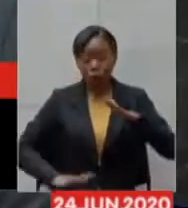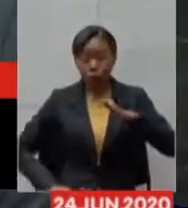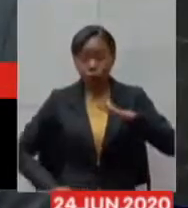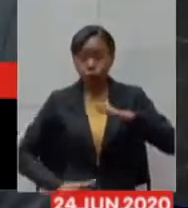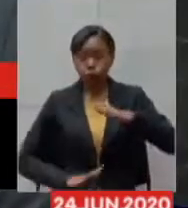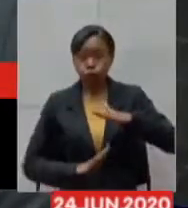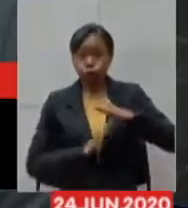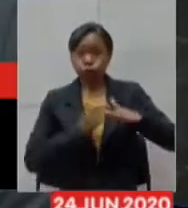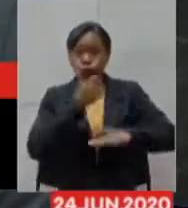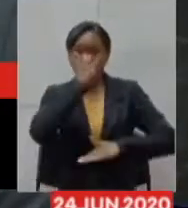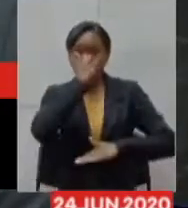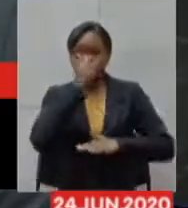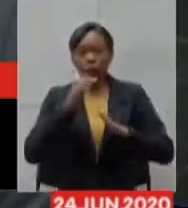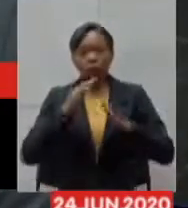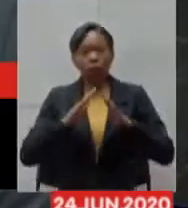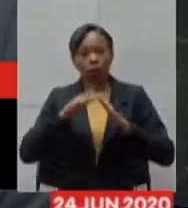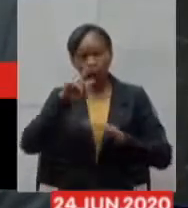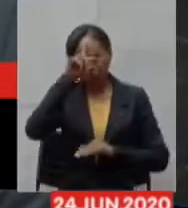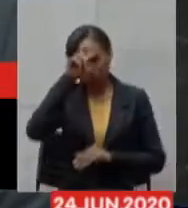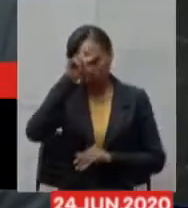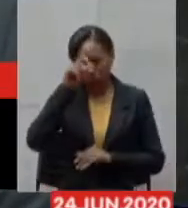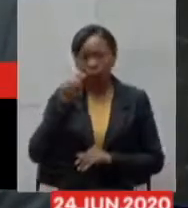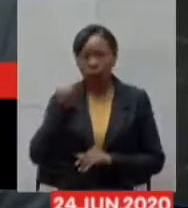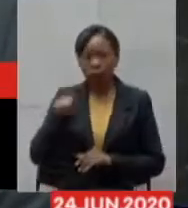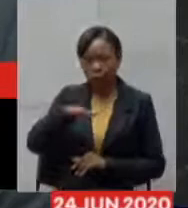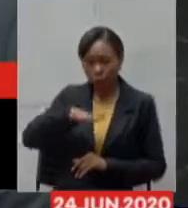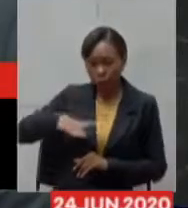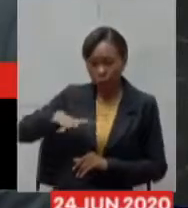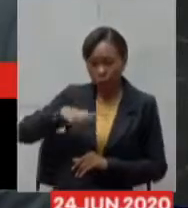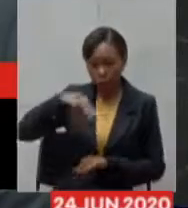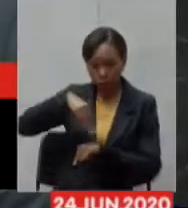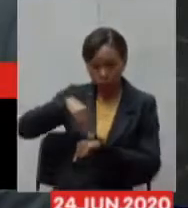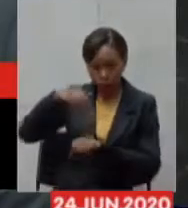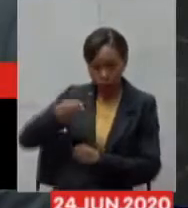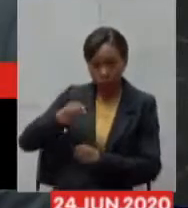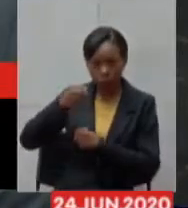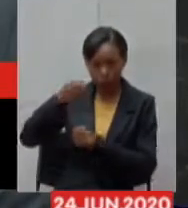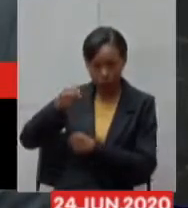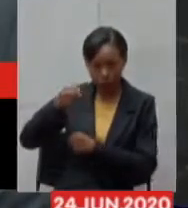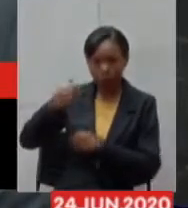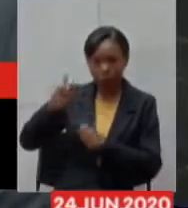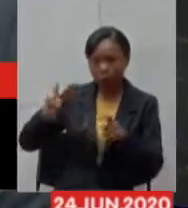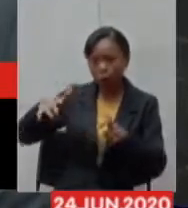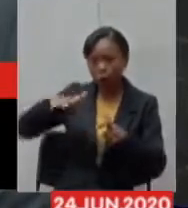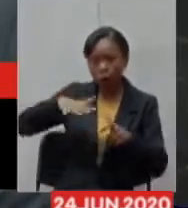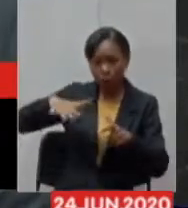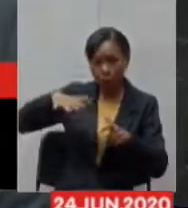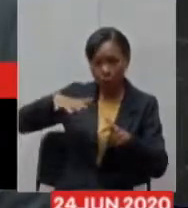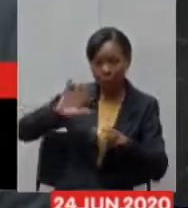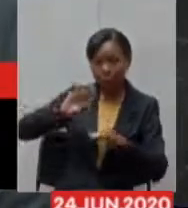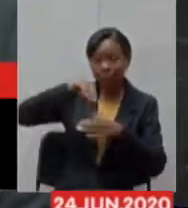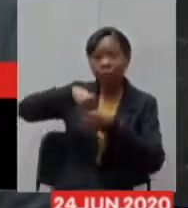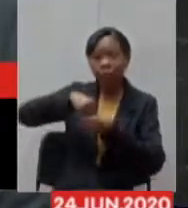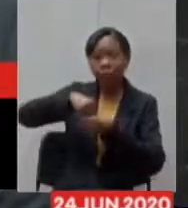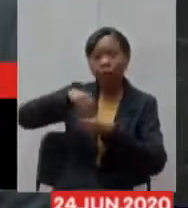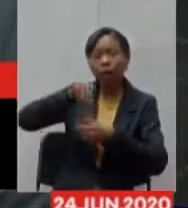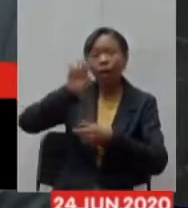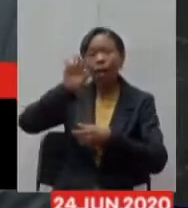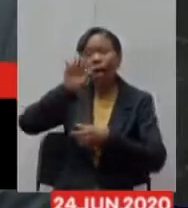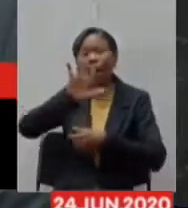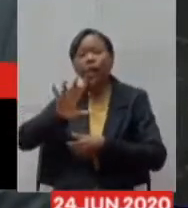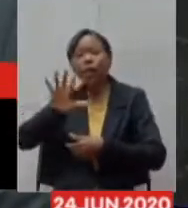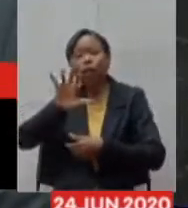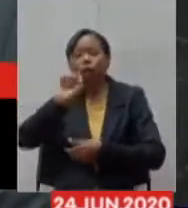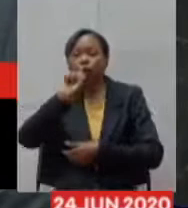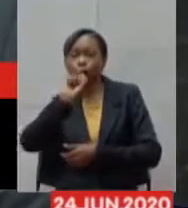a região de Muriaé é uma região que trabalha dentro de uma macro região de saúde que é a região sudeste na região sudeste